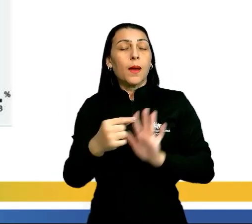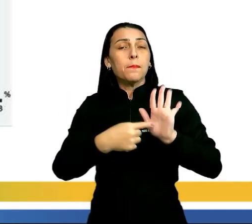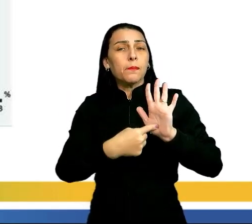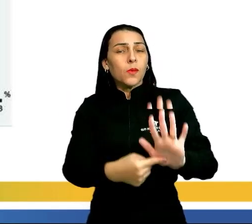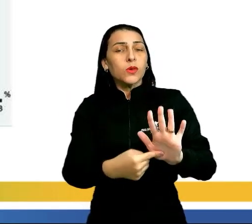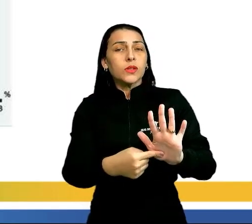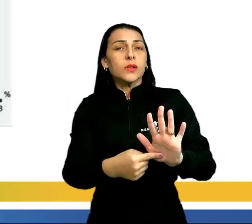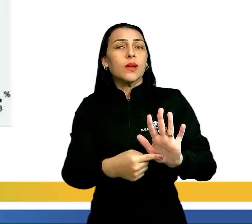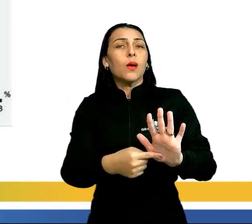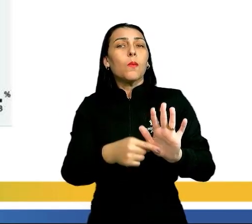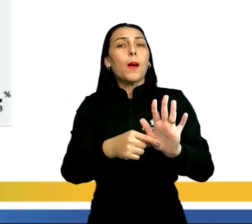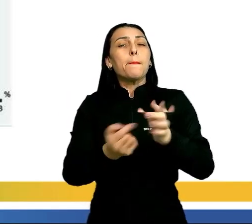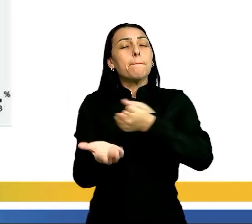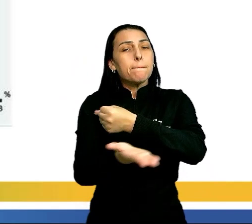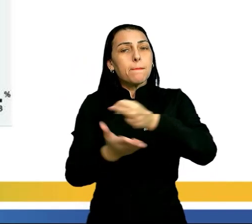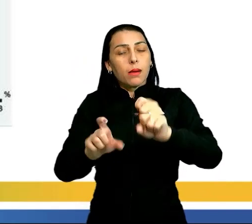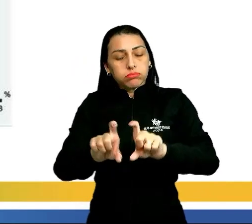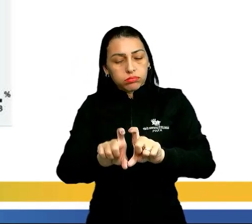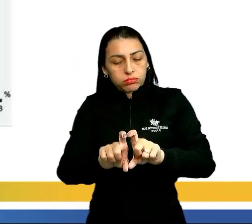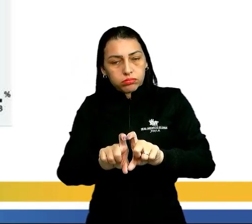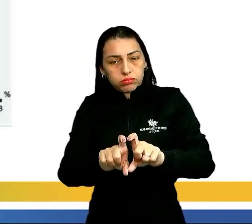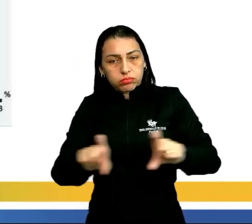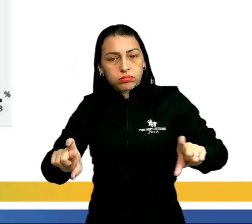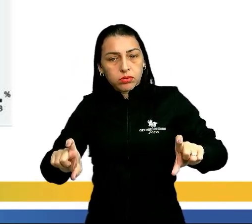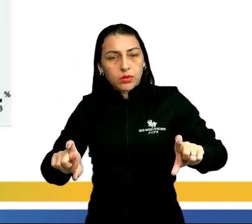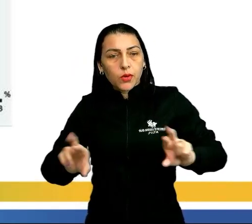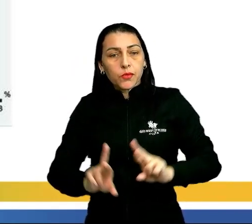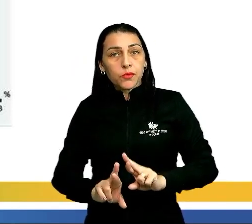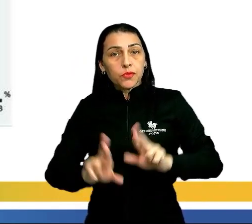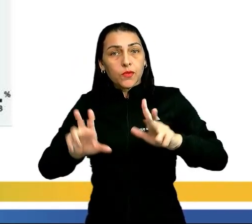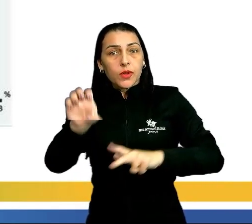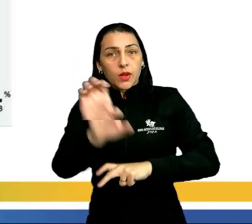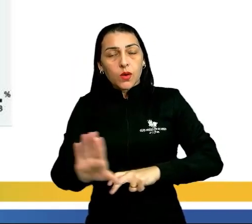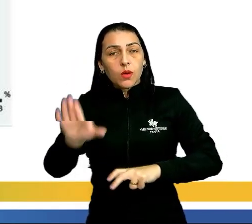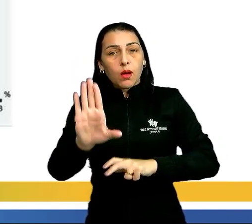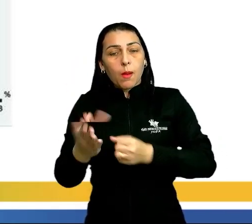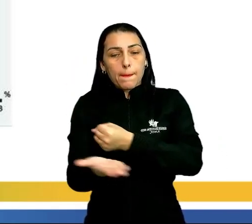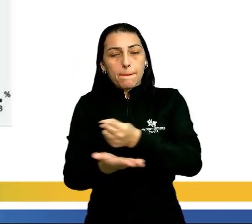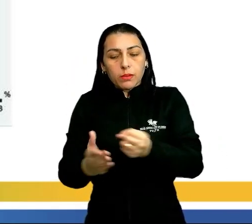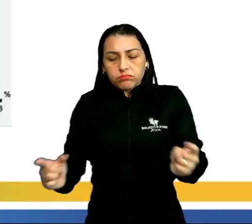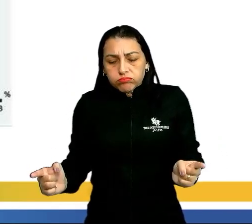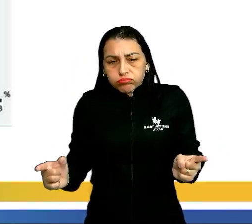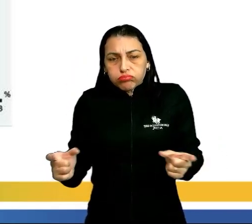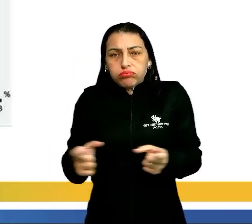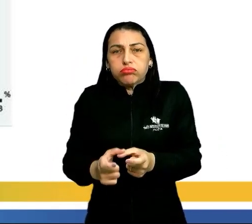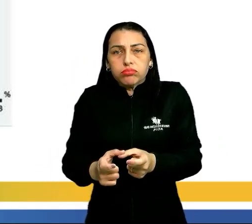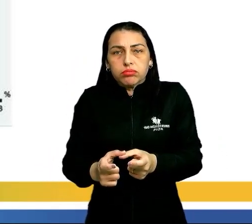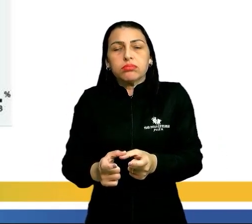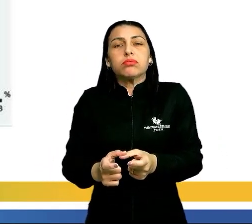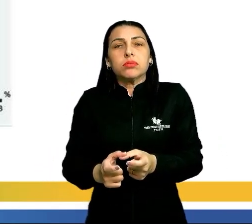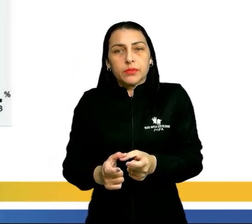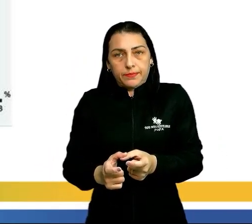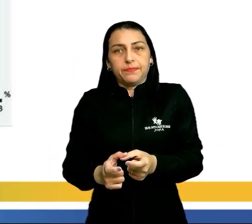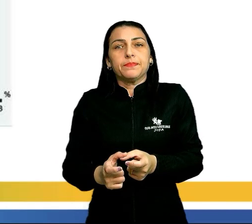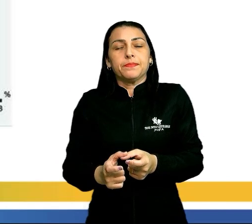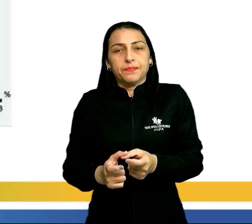apresentar uma base mais larga. Diferente da Europa, que vai apresentar uma base mais estreita.